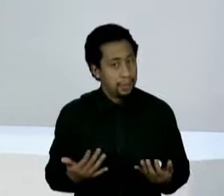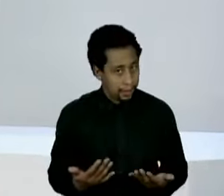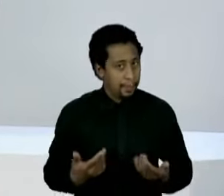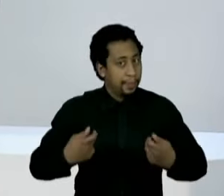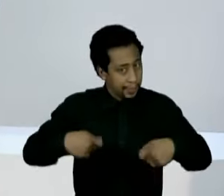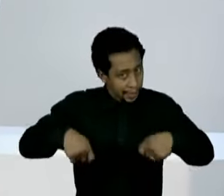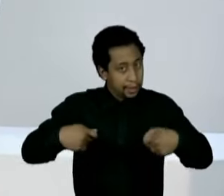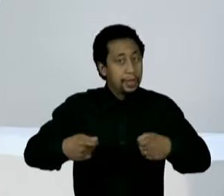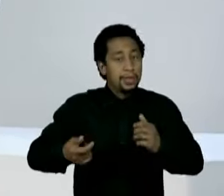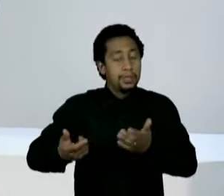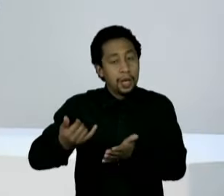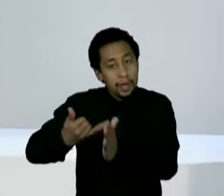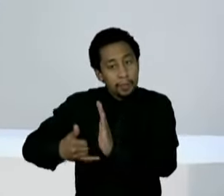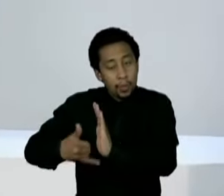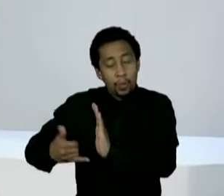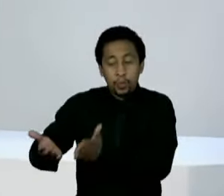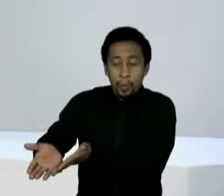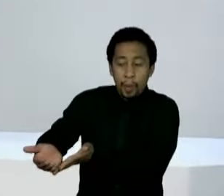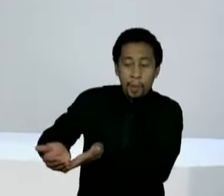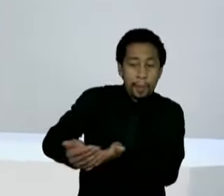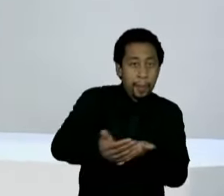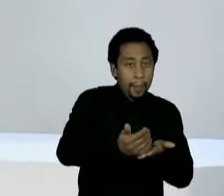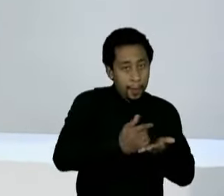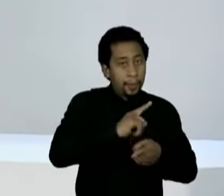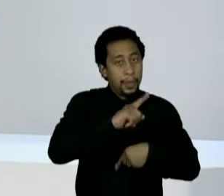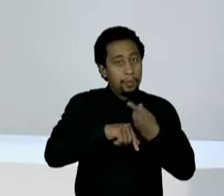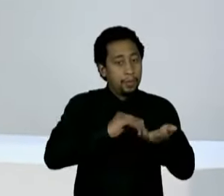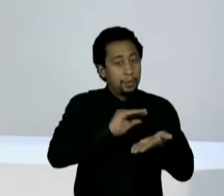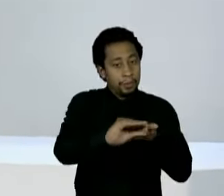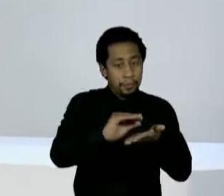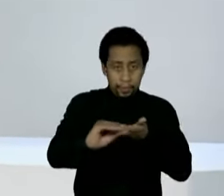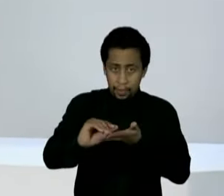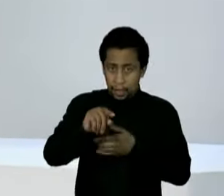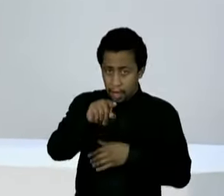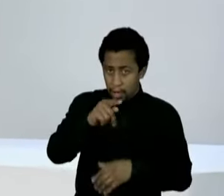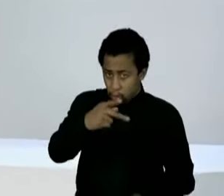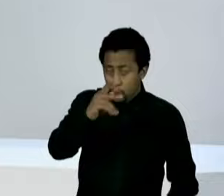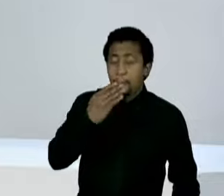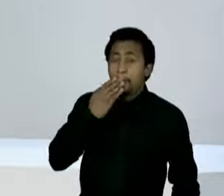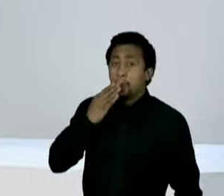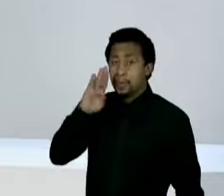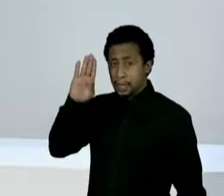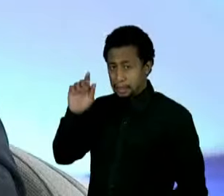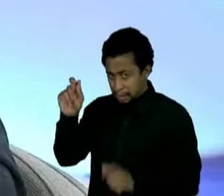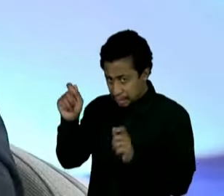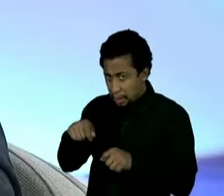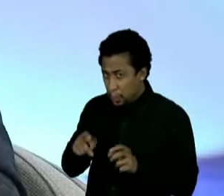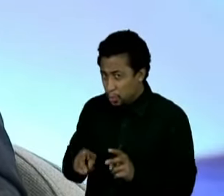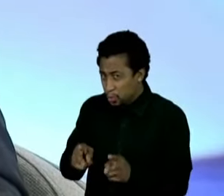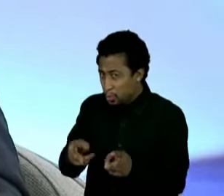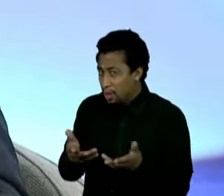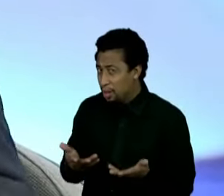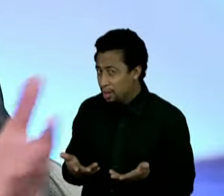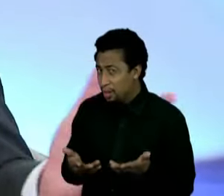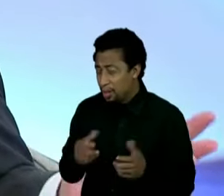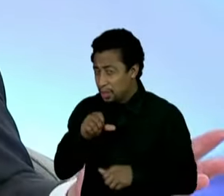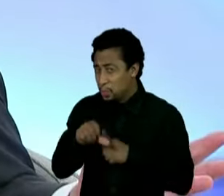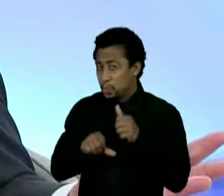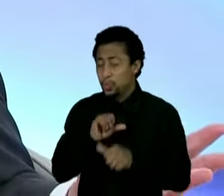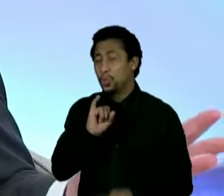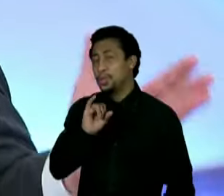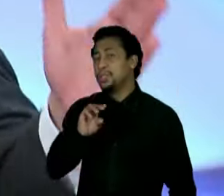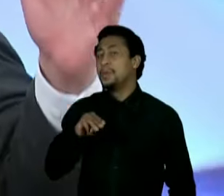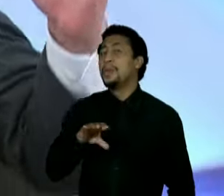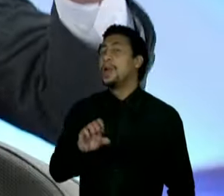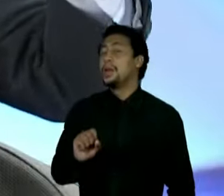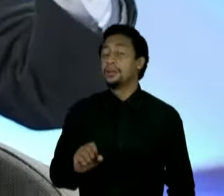dinheiro. Vai ser possível fazer essas, cumprir essas promessas, mesmo com essa mudança no ICMS? Olha, vai ser se você tiver